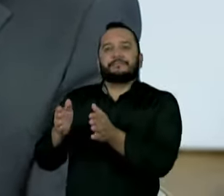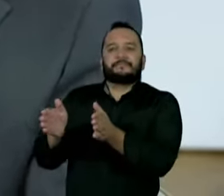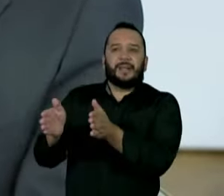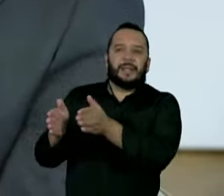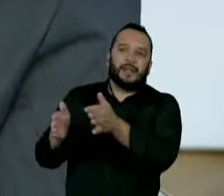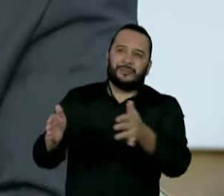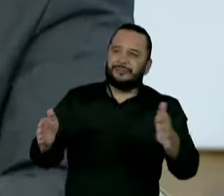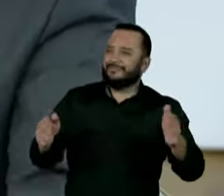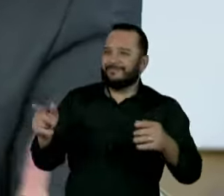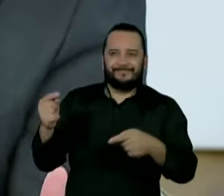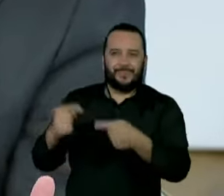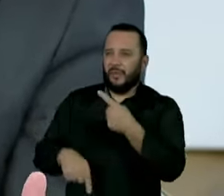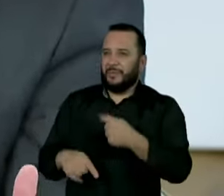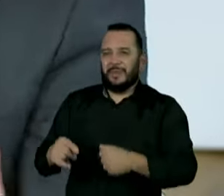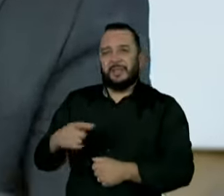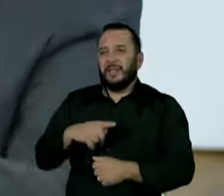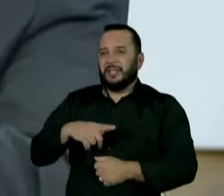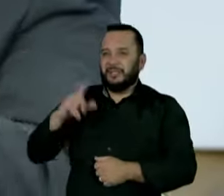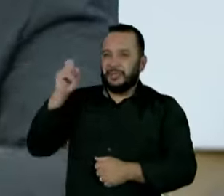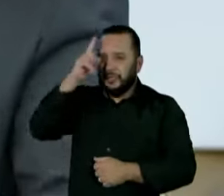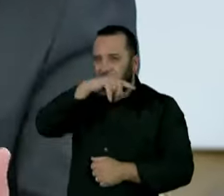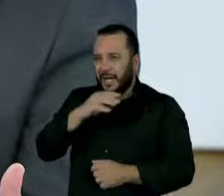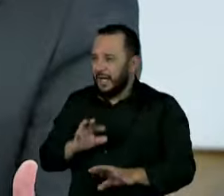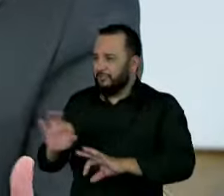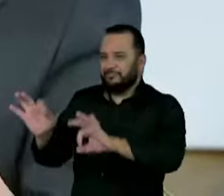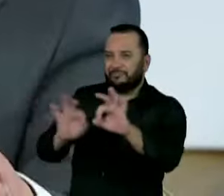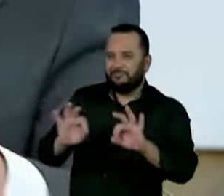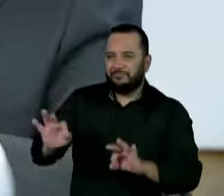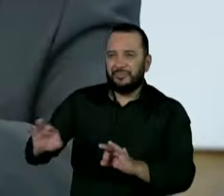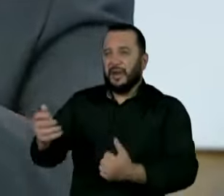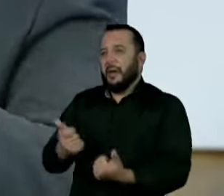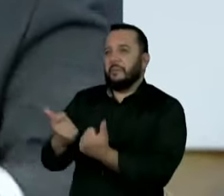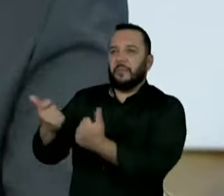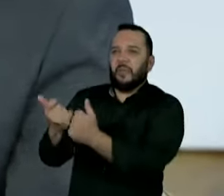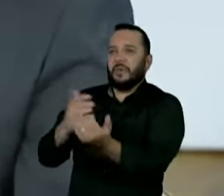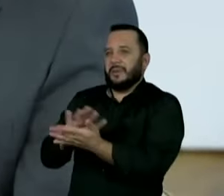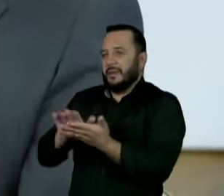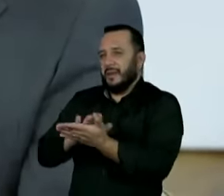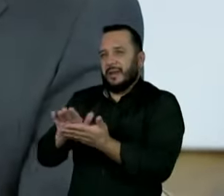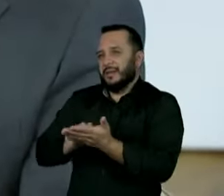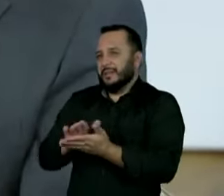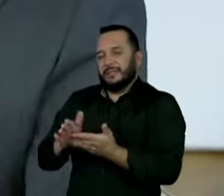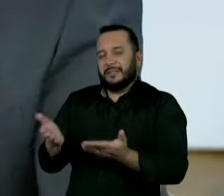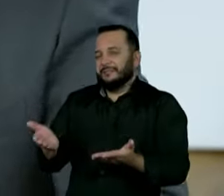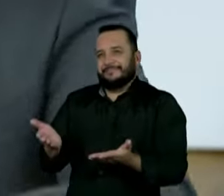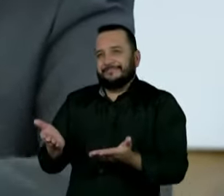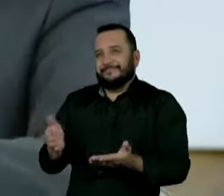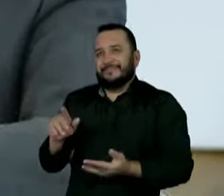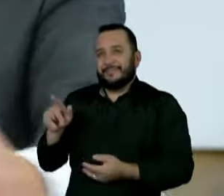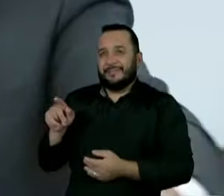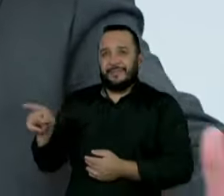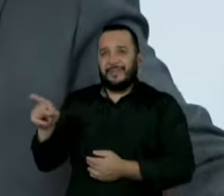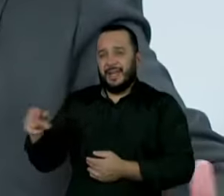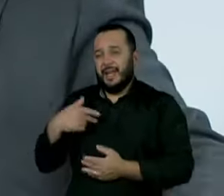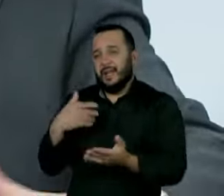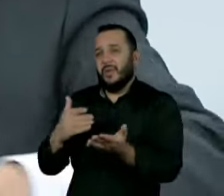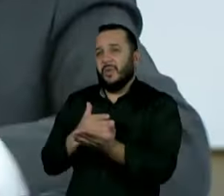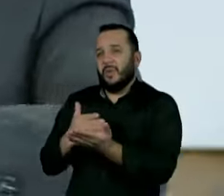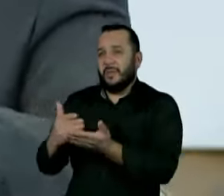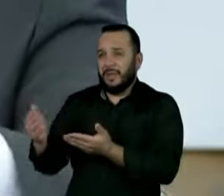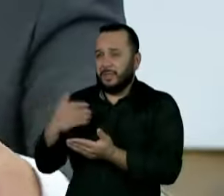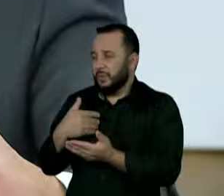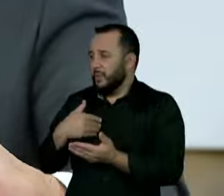política, conviveu com muita dificuldade, não tinha base parlamentar nenhuma, não tinha sustentação, acabou criando